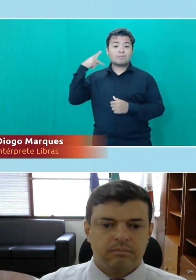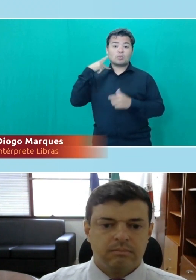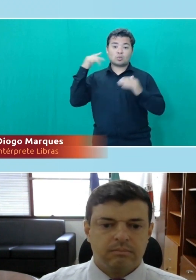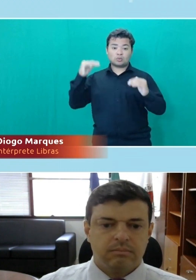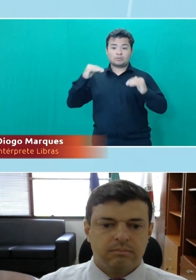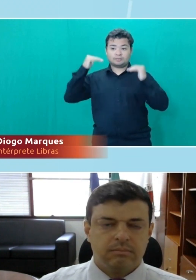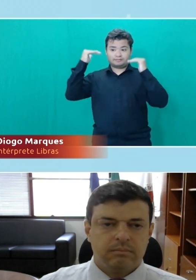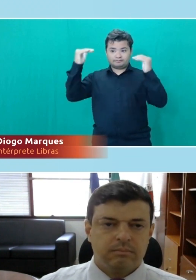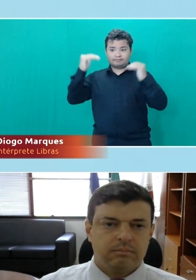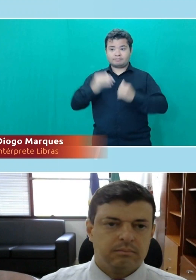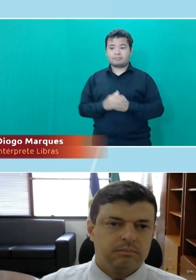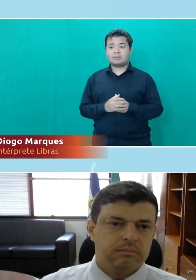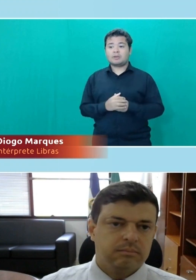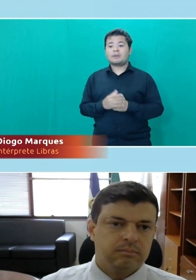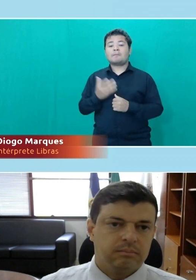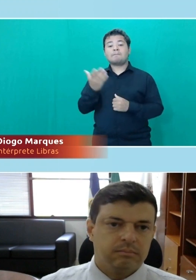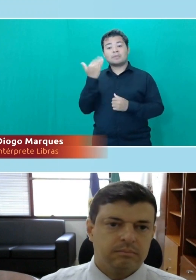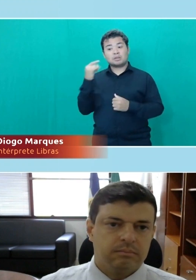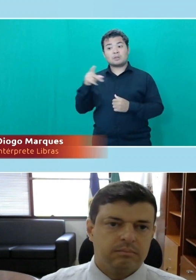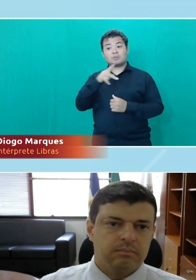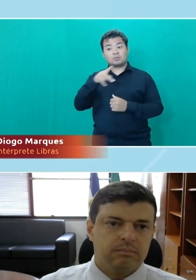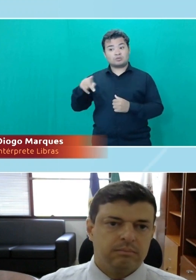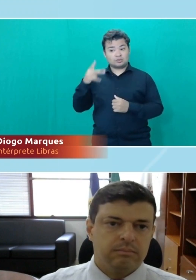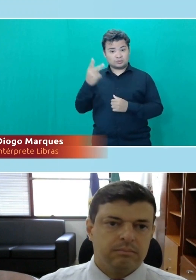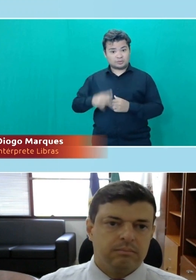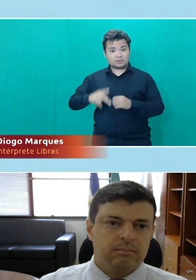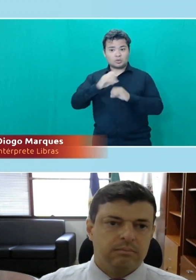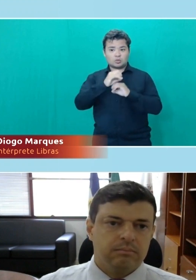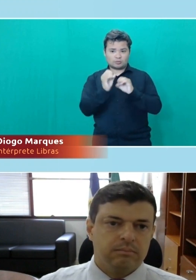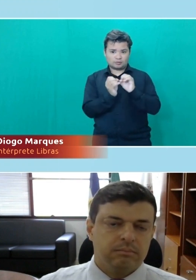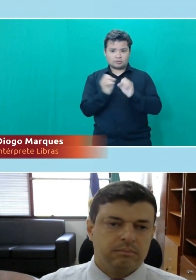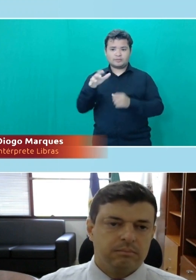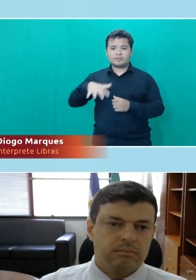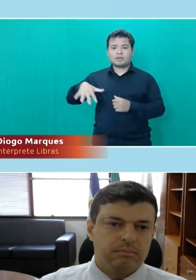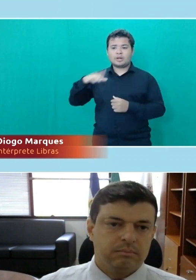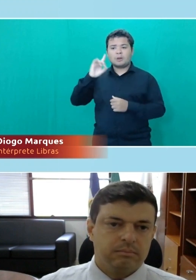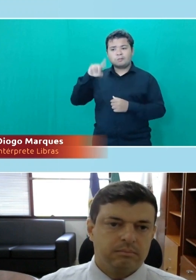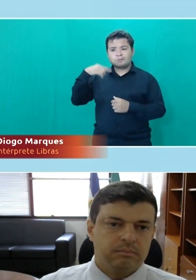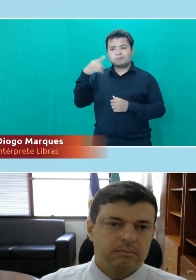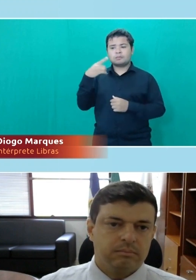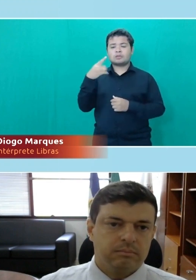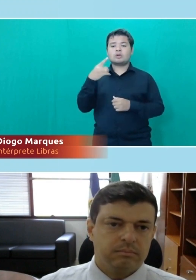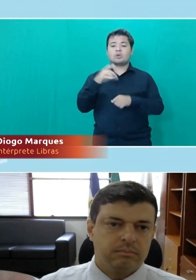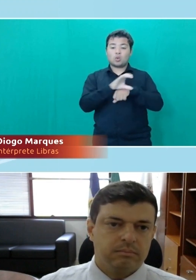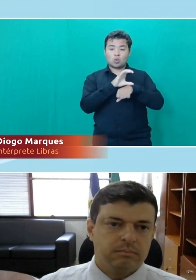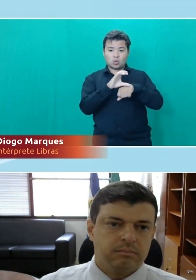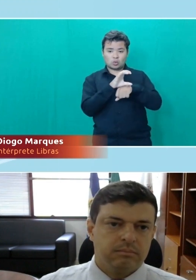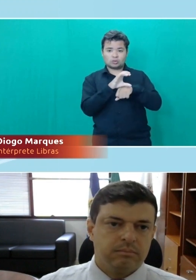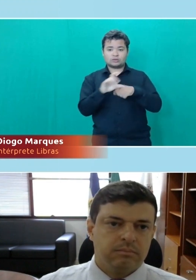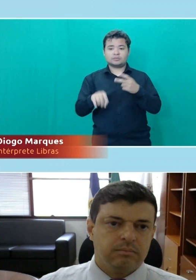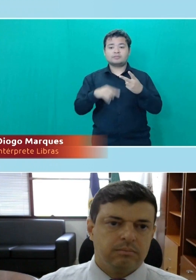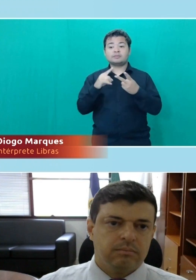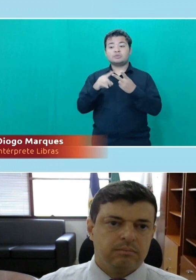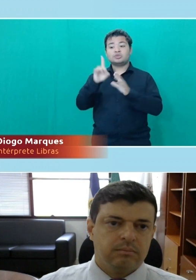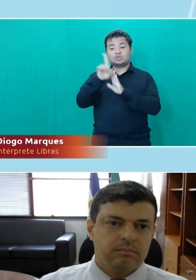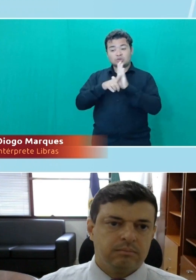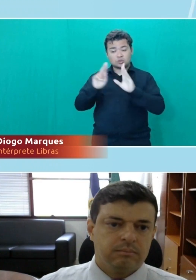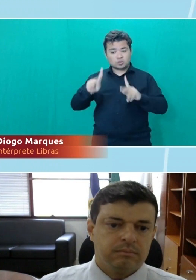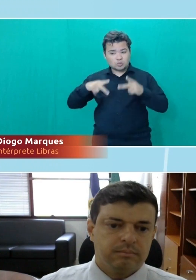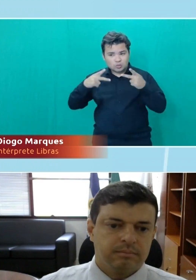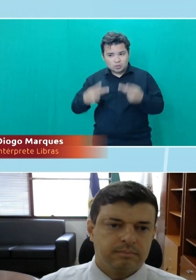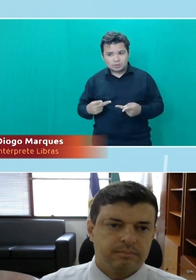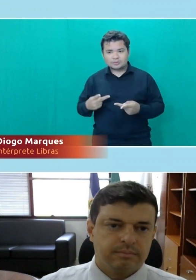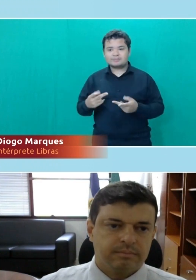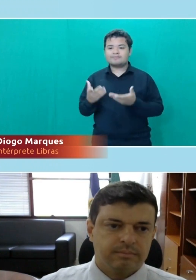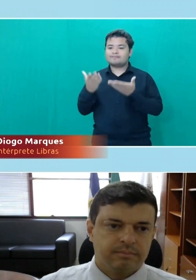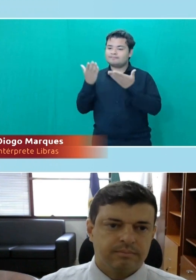professor aqui da UFG. Foi professor nas áreas de Direito Constitucional e Direitos Humanos. Muito obrigada pela sua